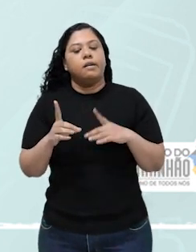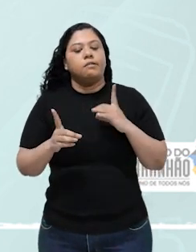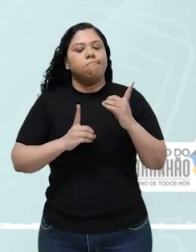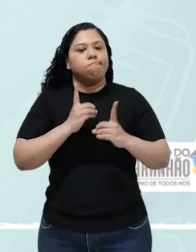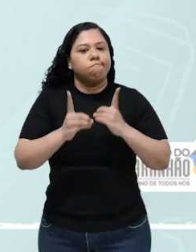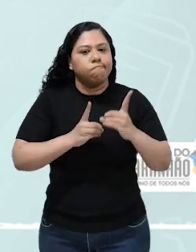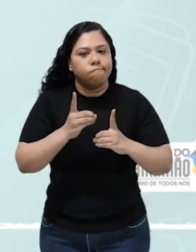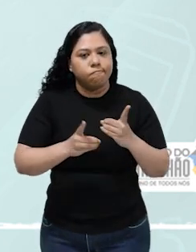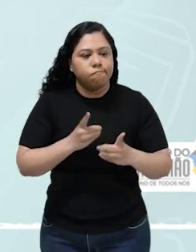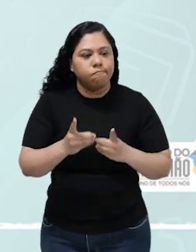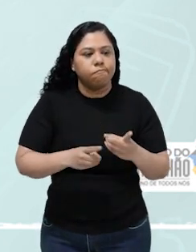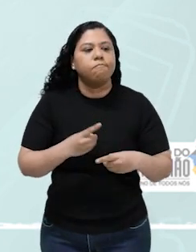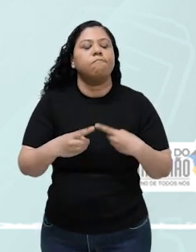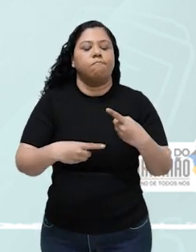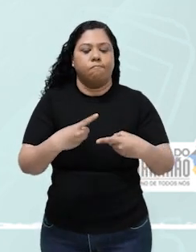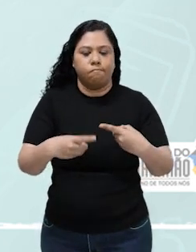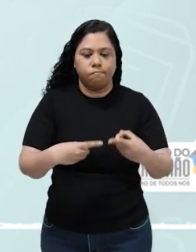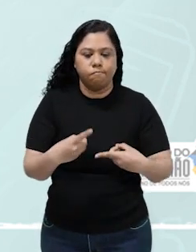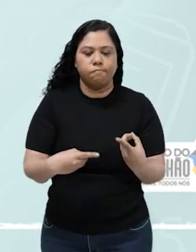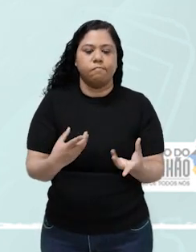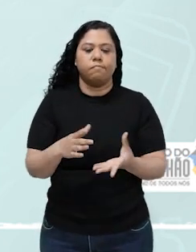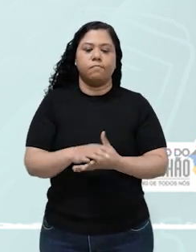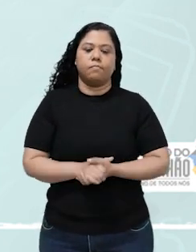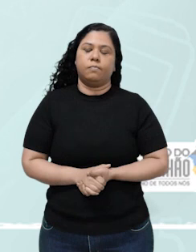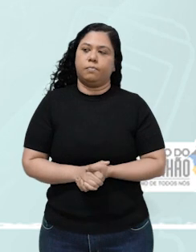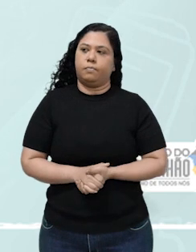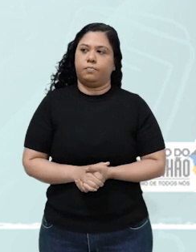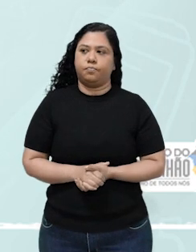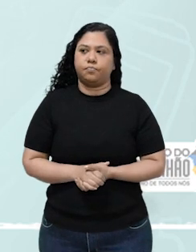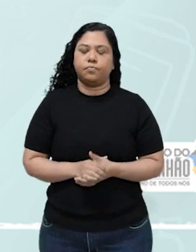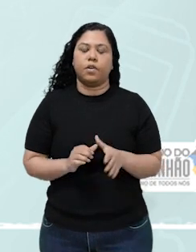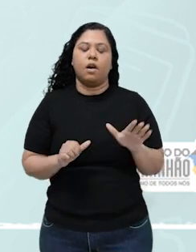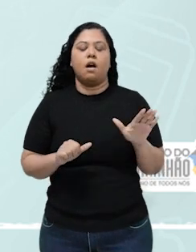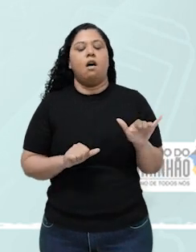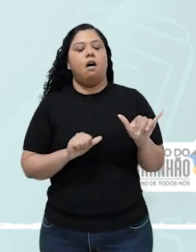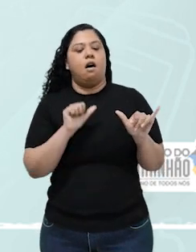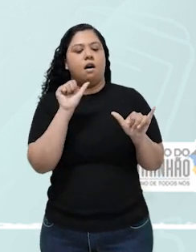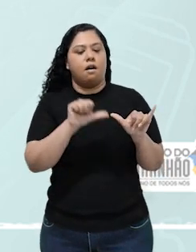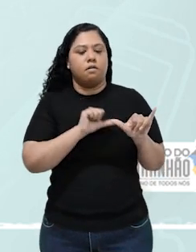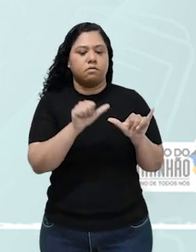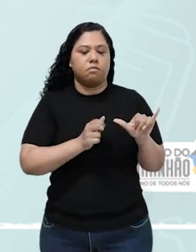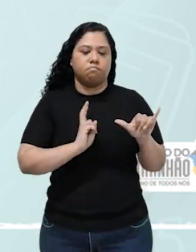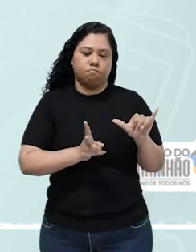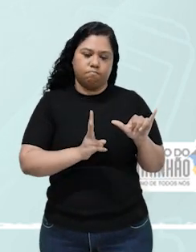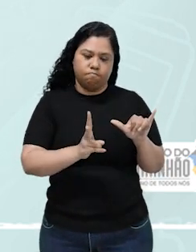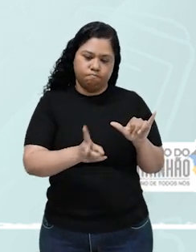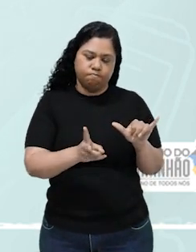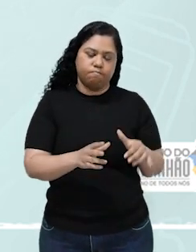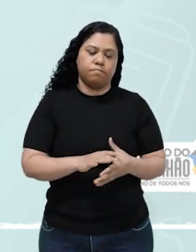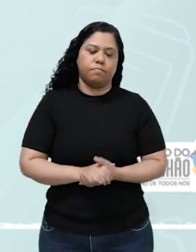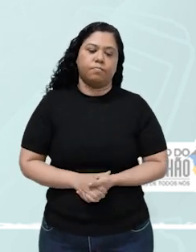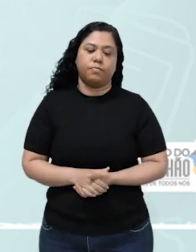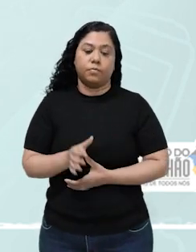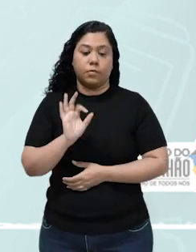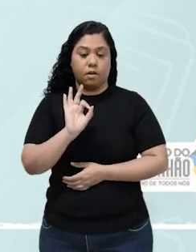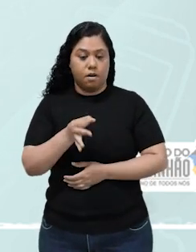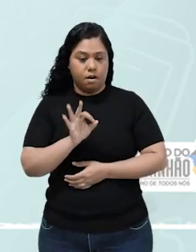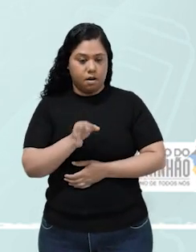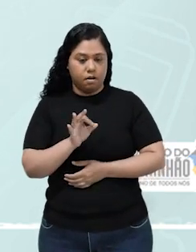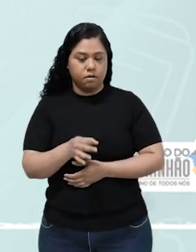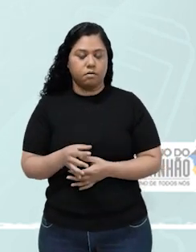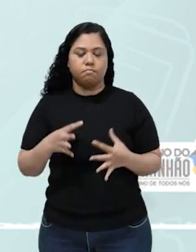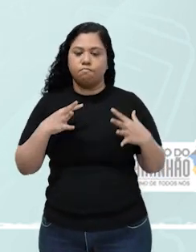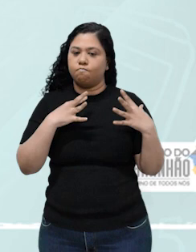Não é porque nós atingimos o equilíbrio que a reação irá parar. A reação continua. Então, estão corretas